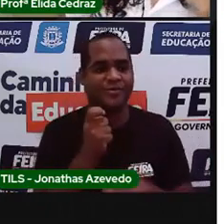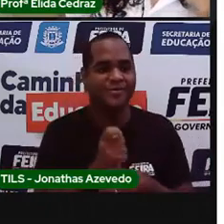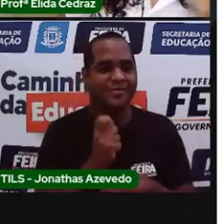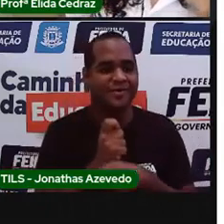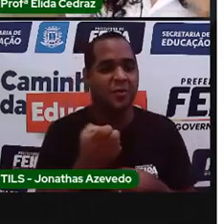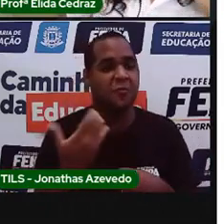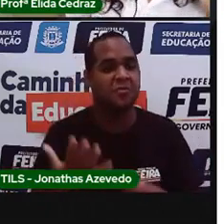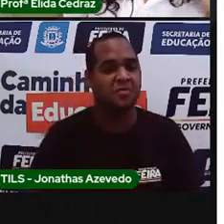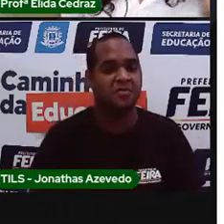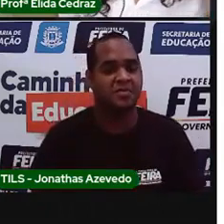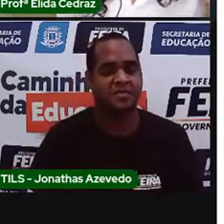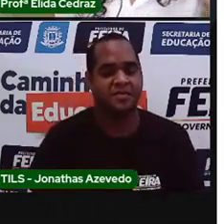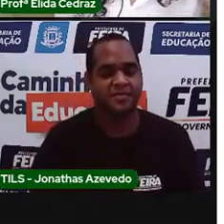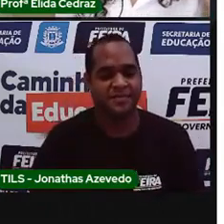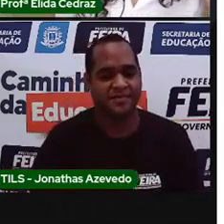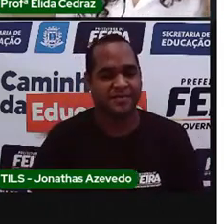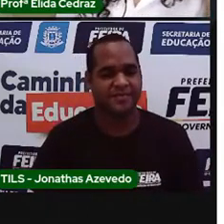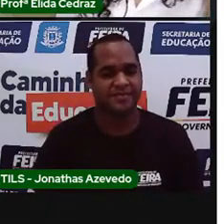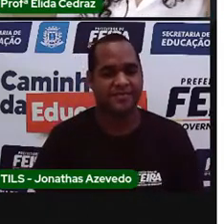sólido?